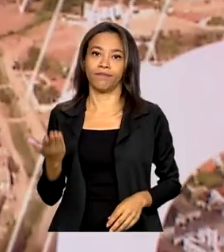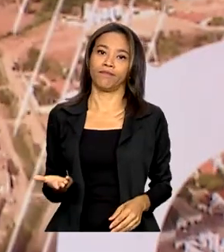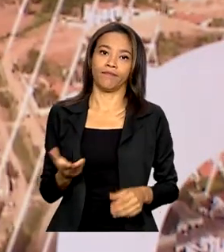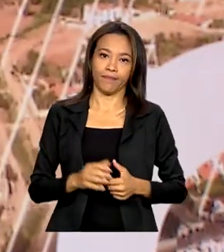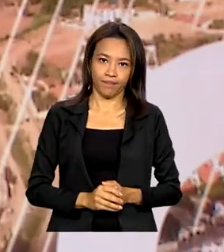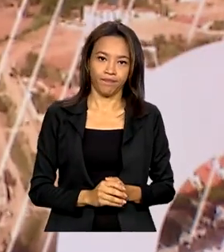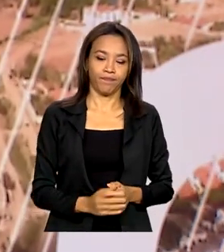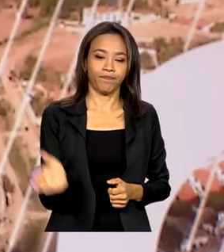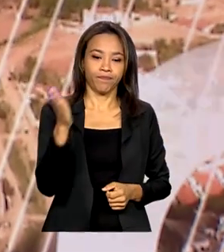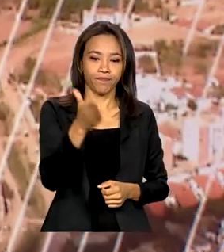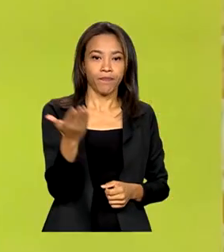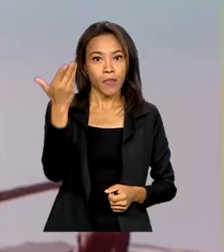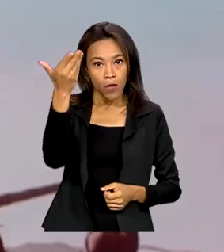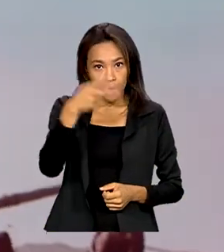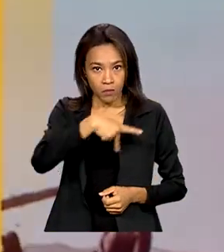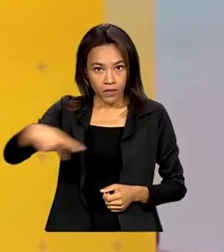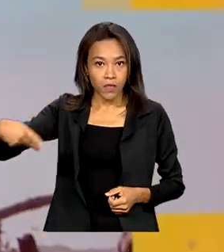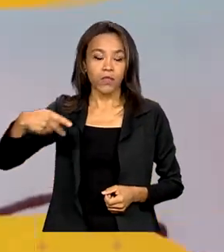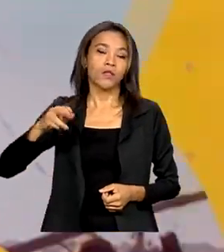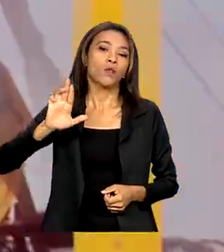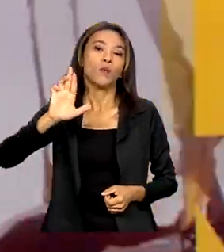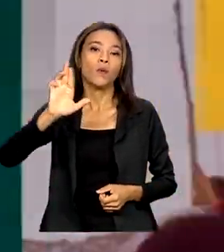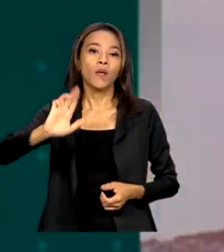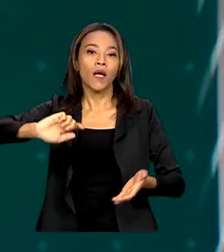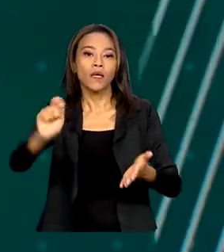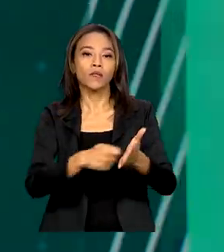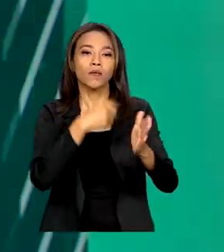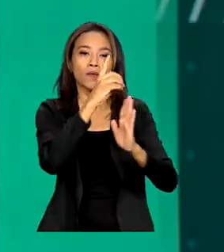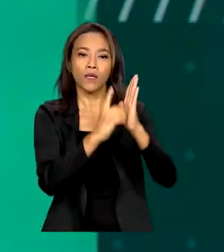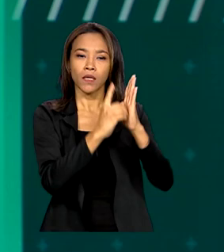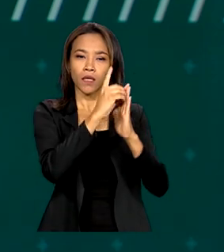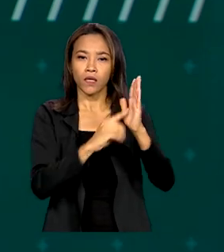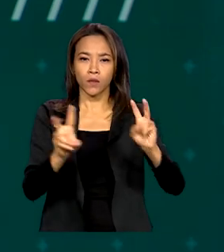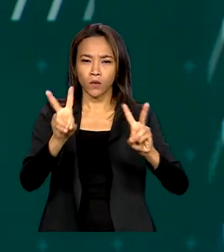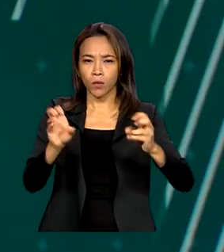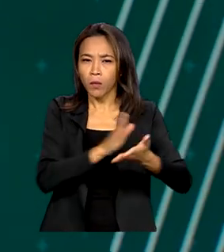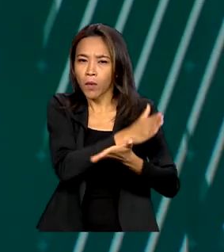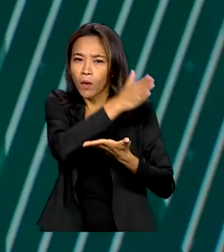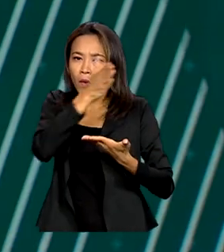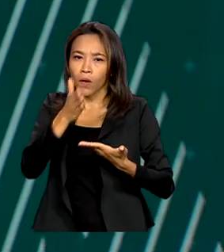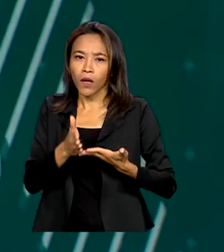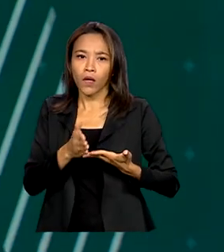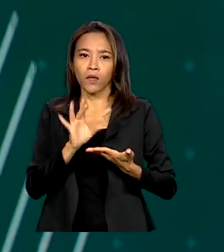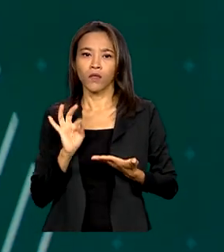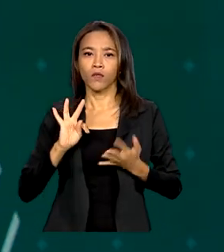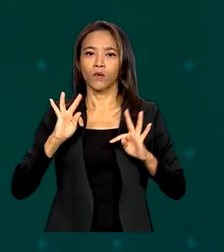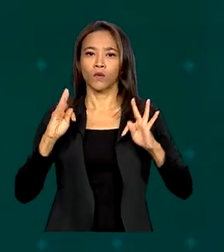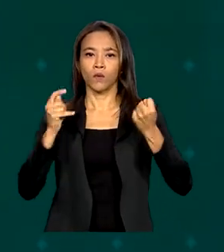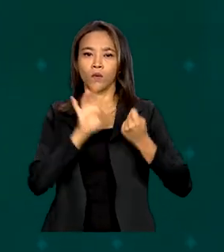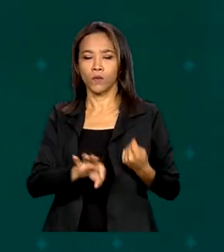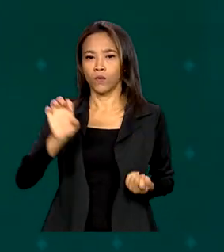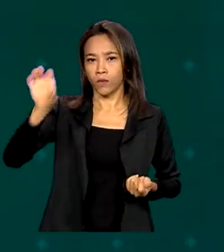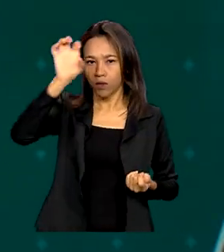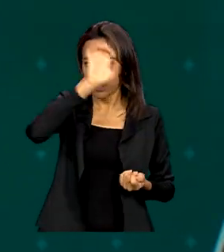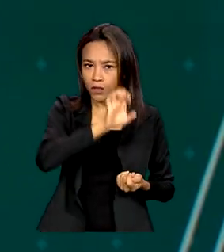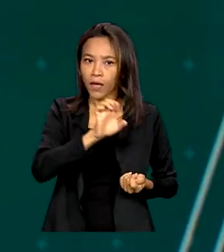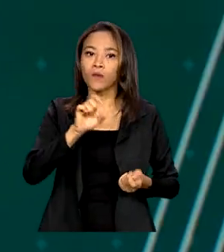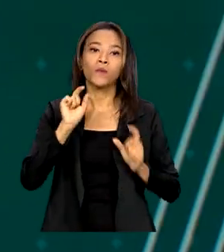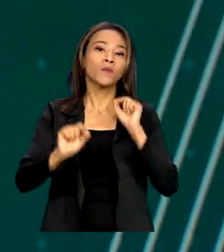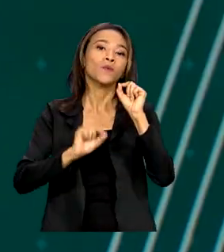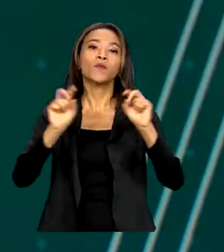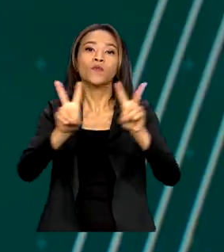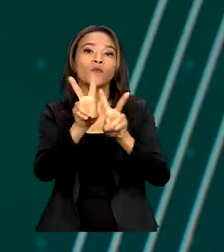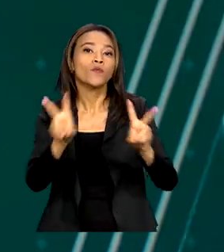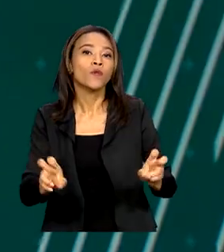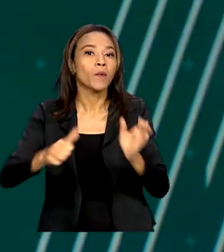O presidente Lula assinou o decreto que prorroga o prazo para que todos os estados estejam aptos a emitir a nova carteira de